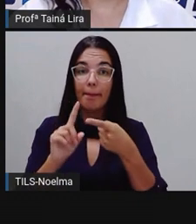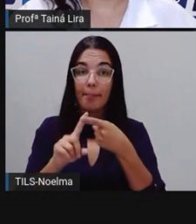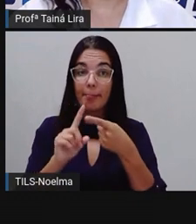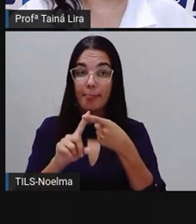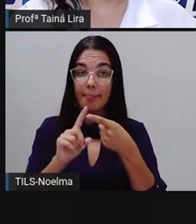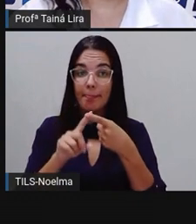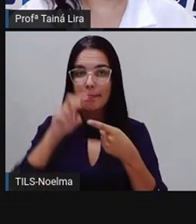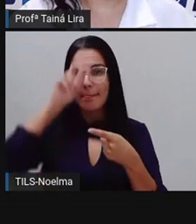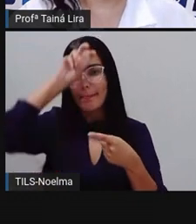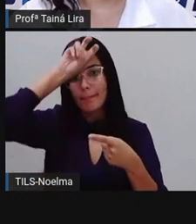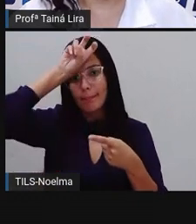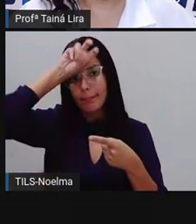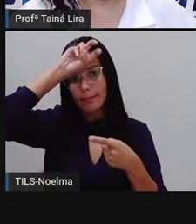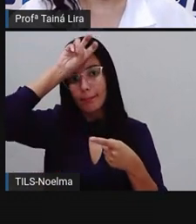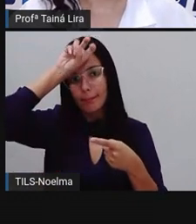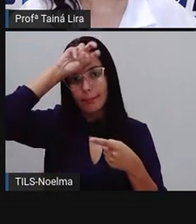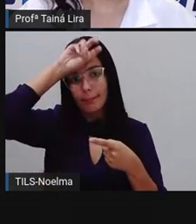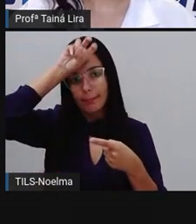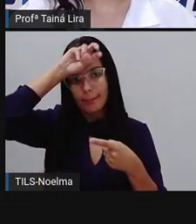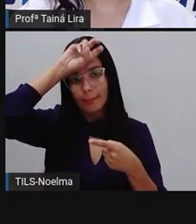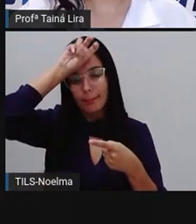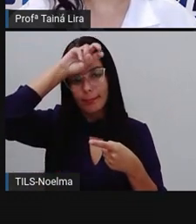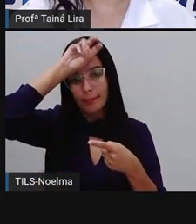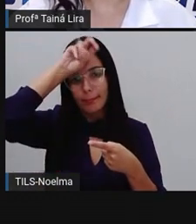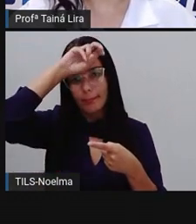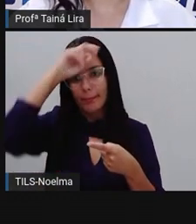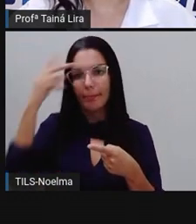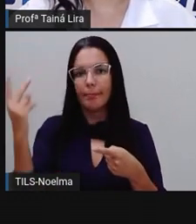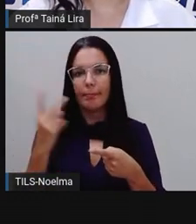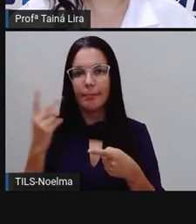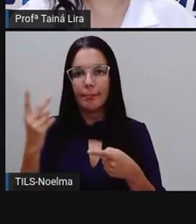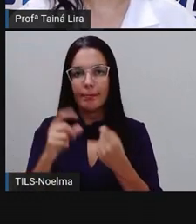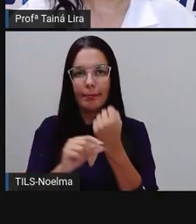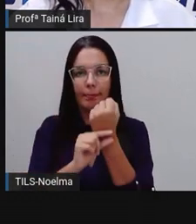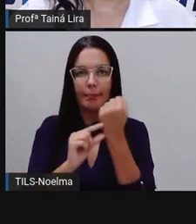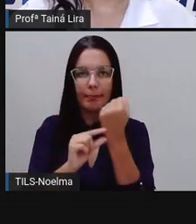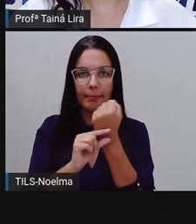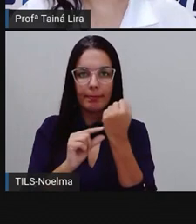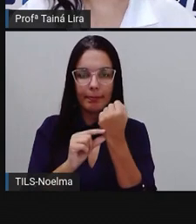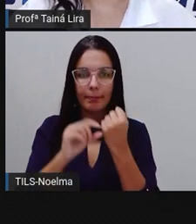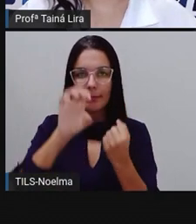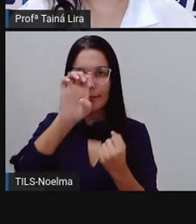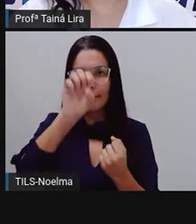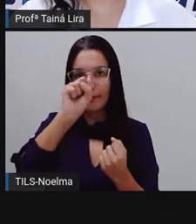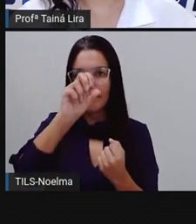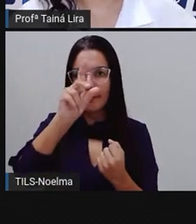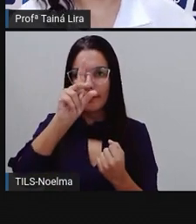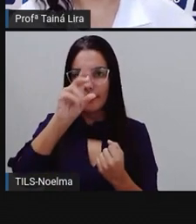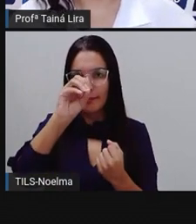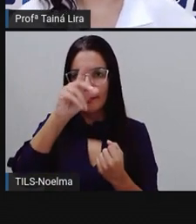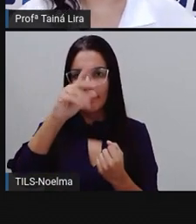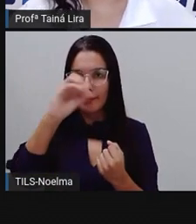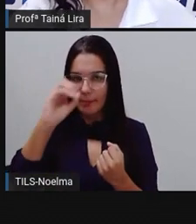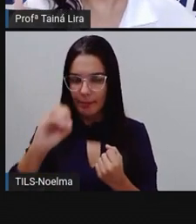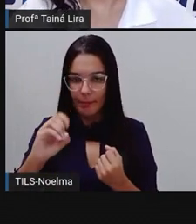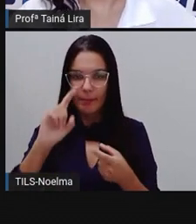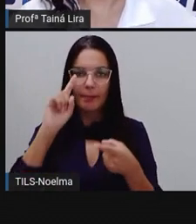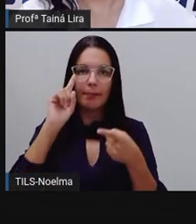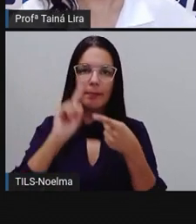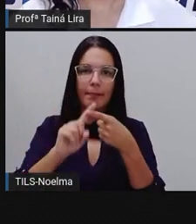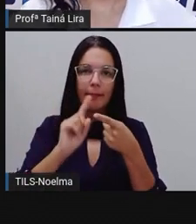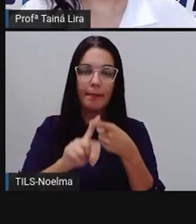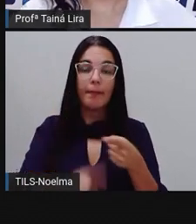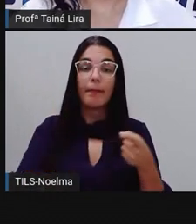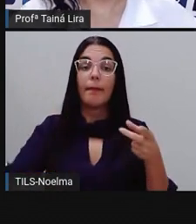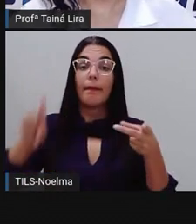cigarra e a formiga de Exopo, mas nós também vimos, né, a cigarra e as formigas, que é uma versão